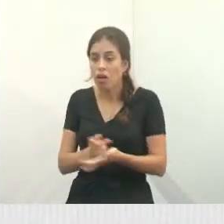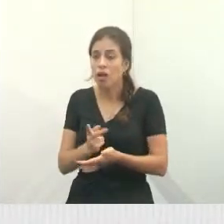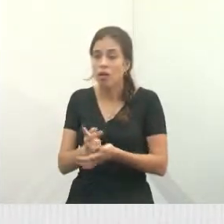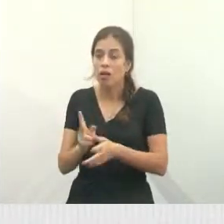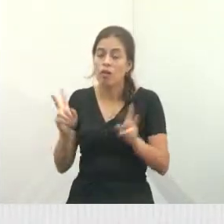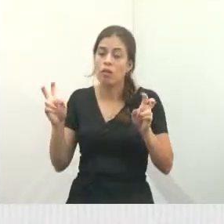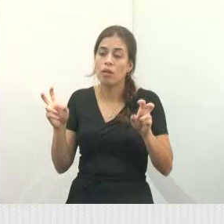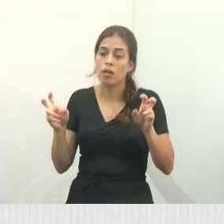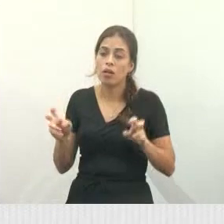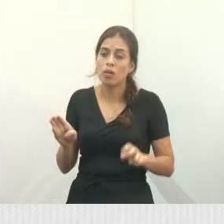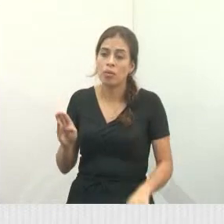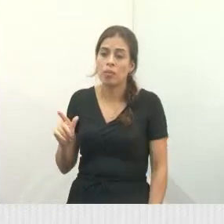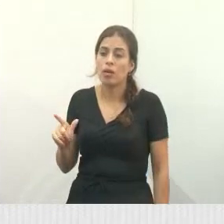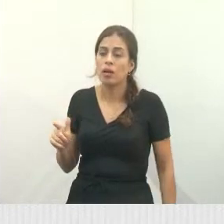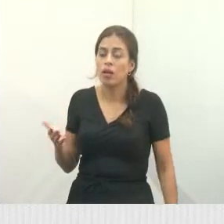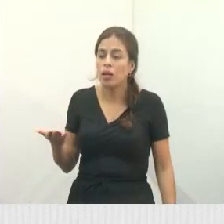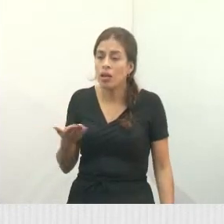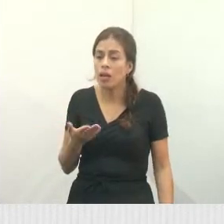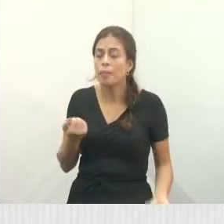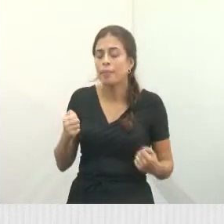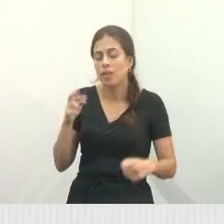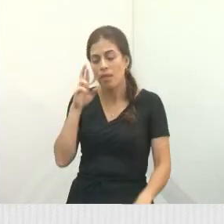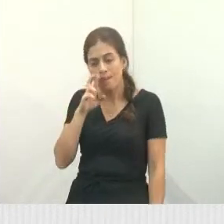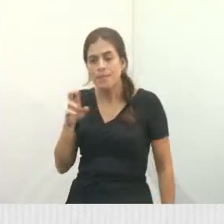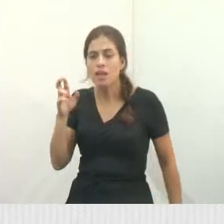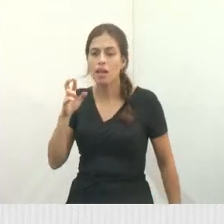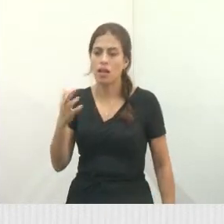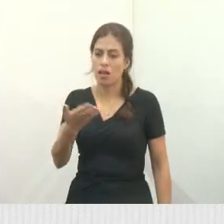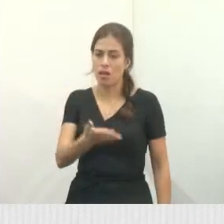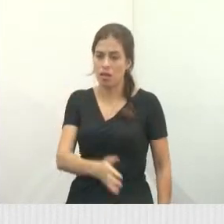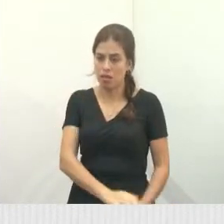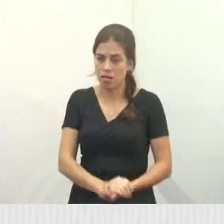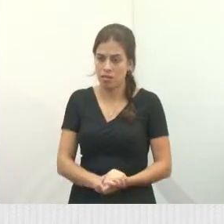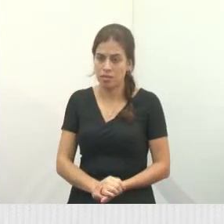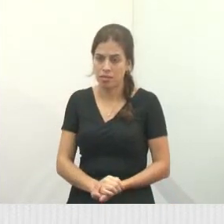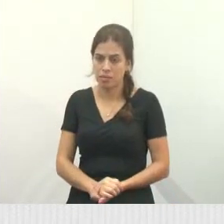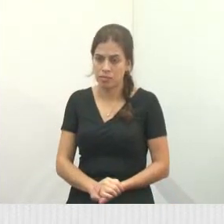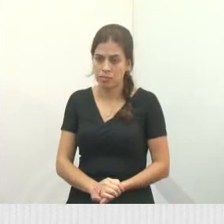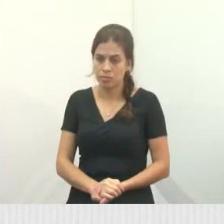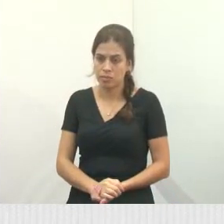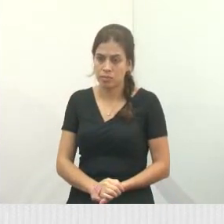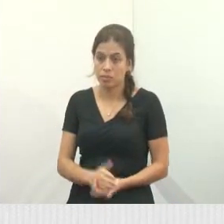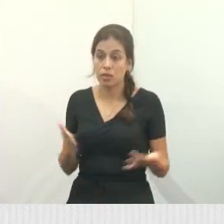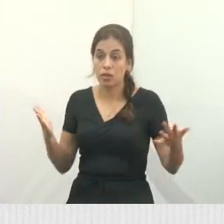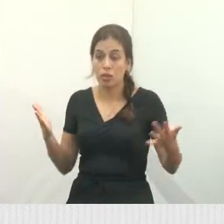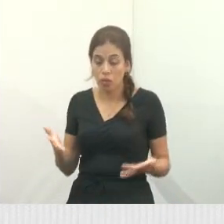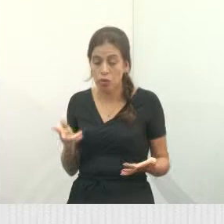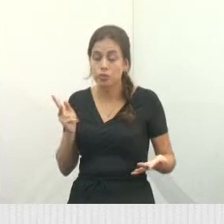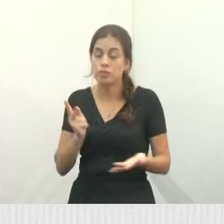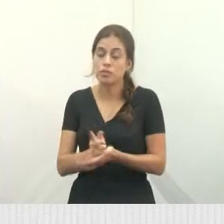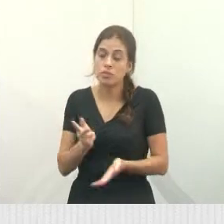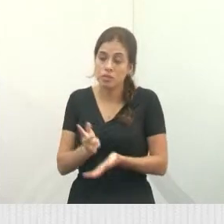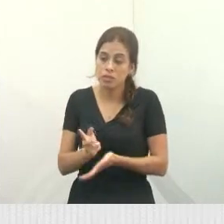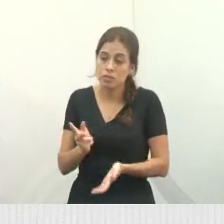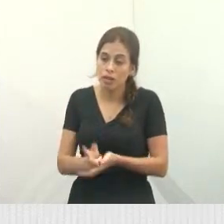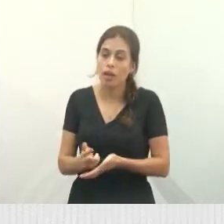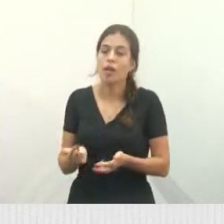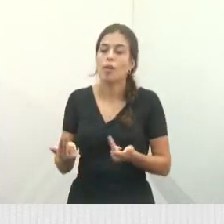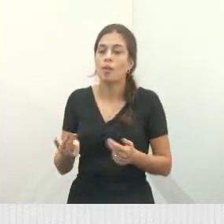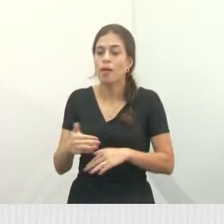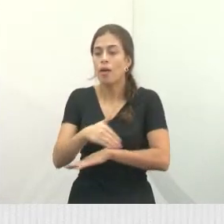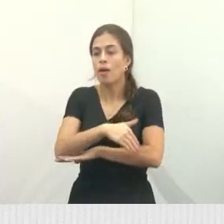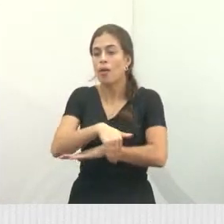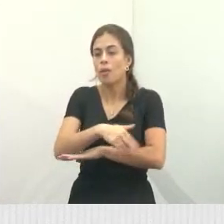Mas que fiscalizar. BL. Olha lá. na cidade de Acarim. Olha hoje, acompanhando ainda na Demar de Barros. Dá uma olhada aqui.